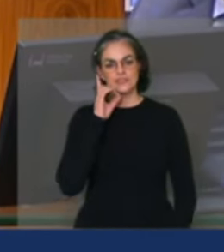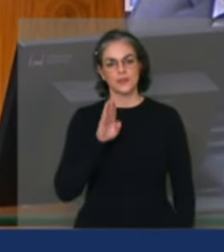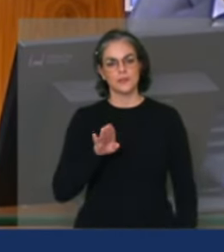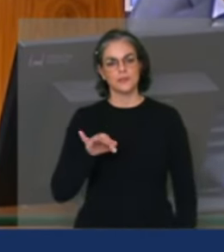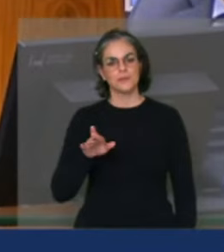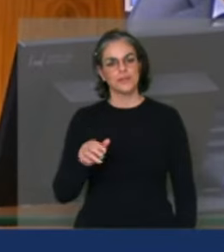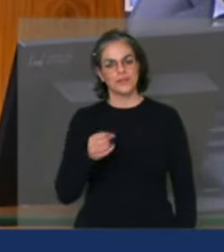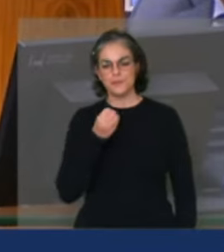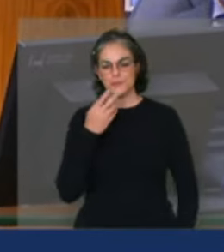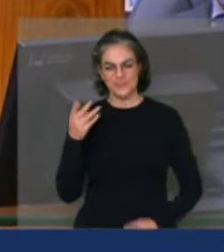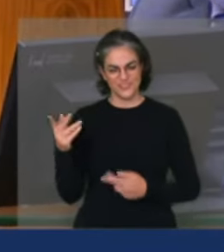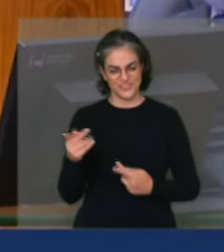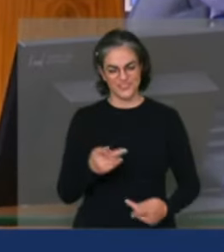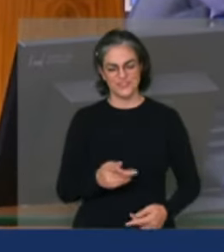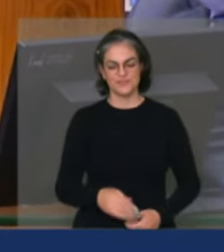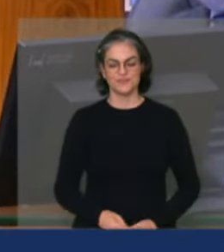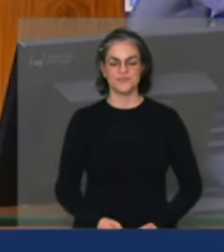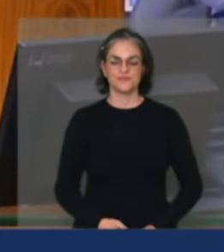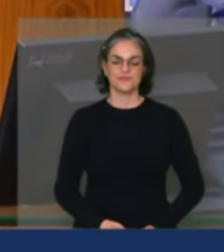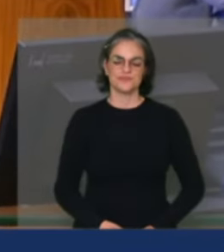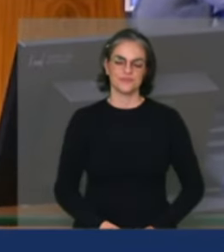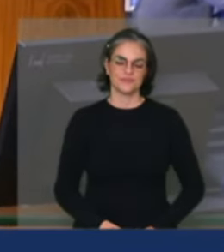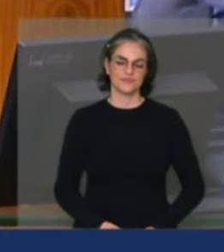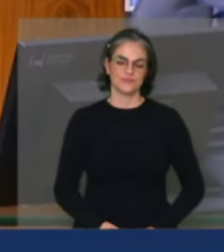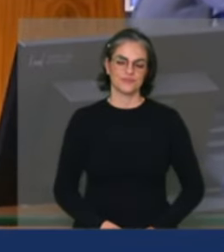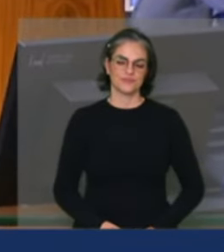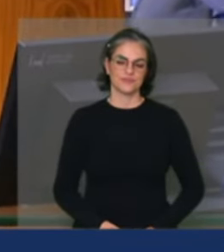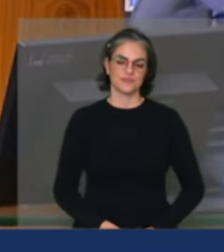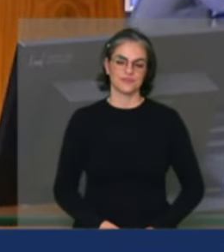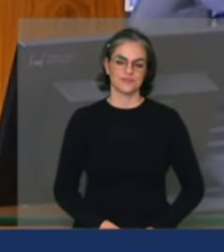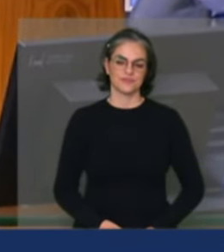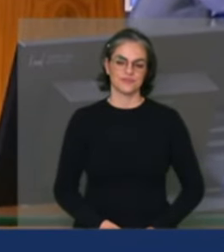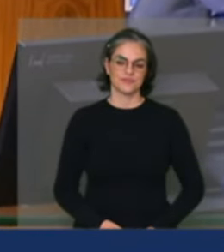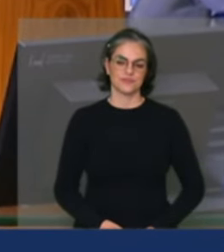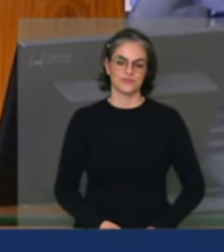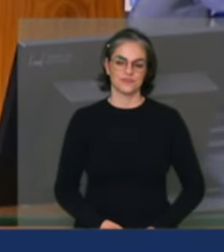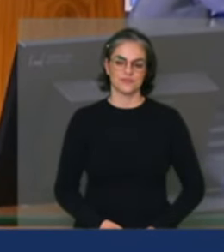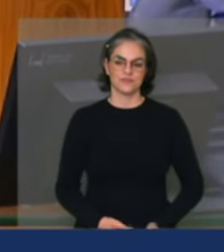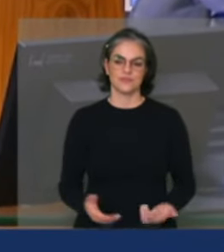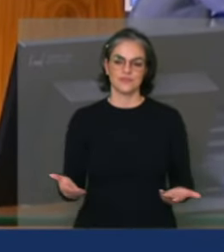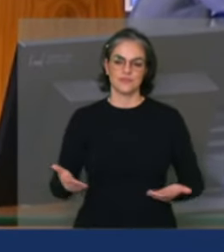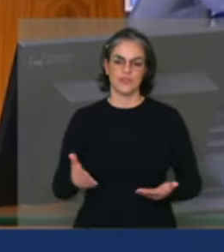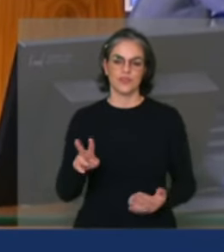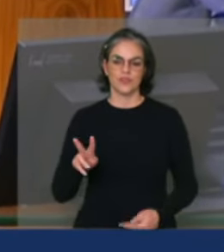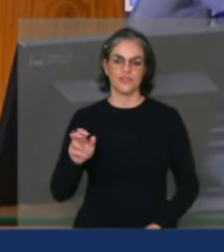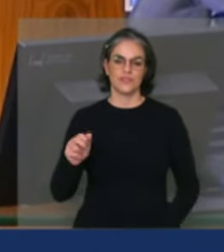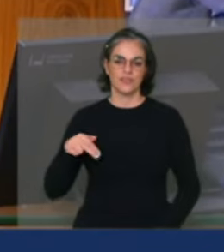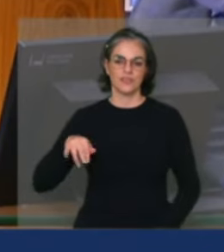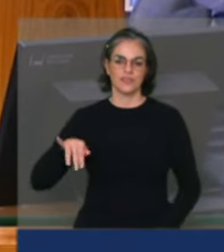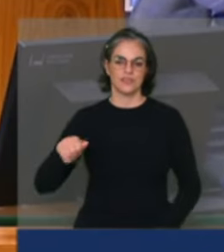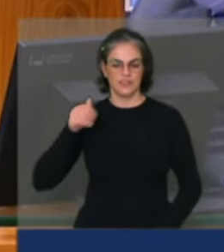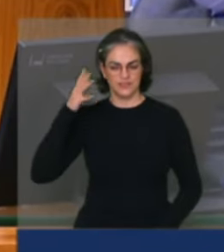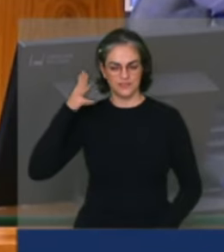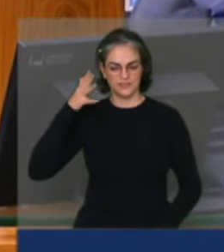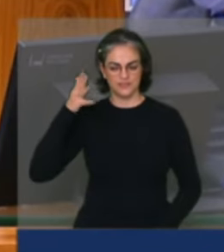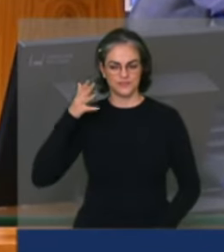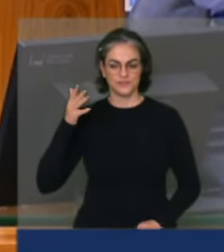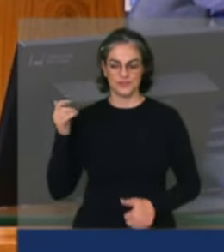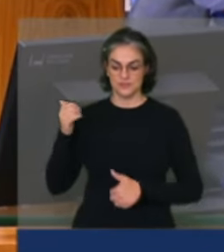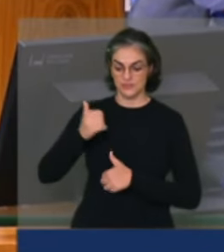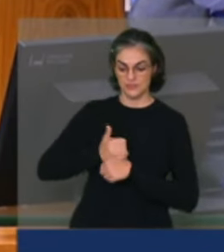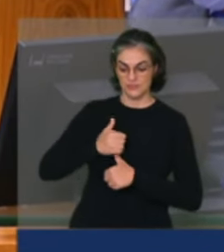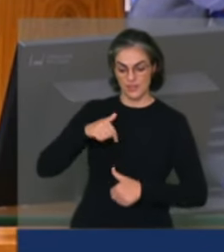Vânia, eu passo a palavra para ti e passo ao colega Carlos Veras a presidência